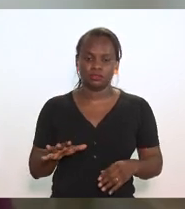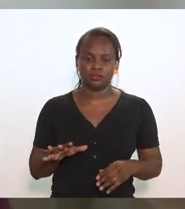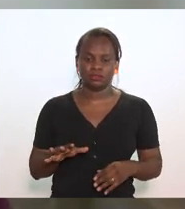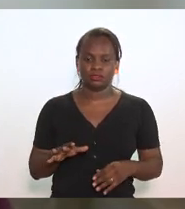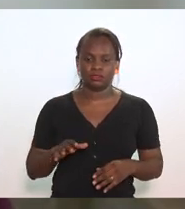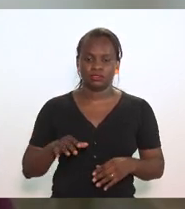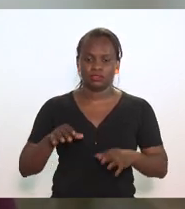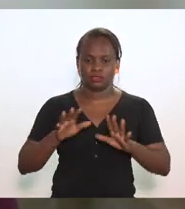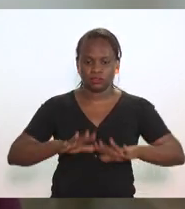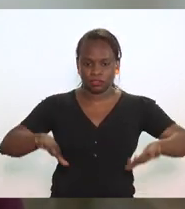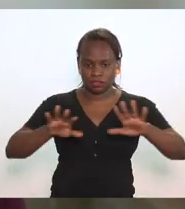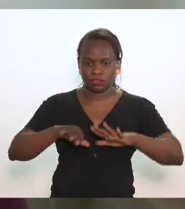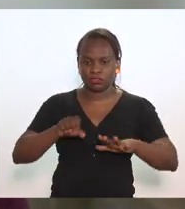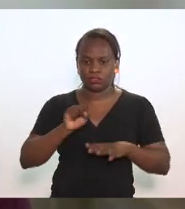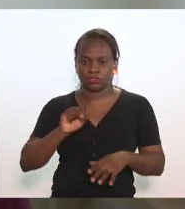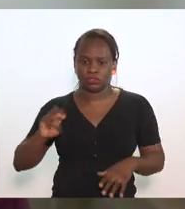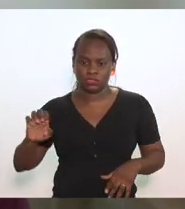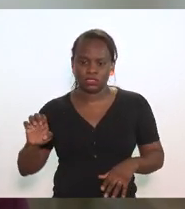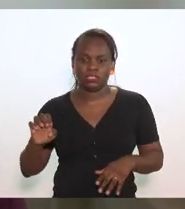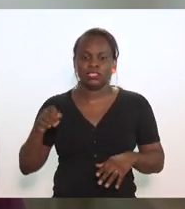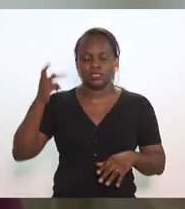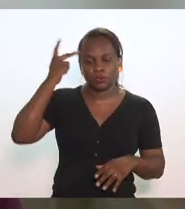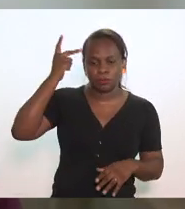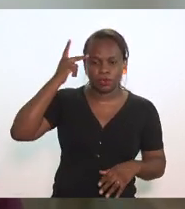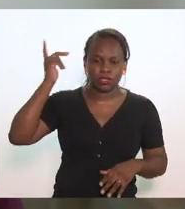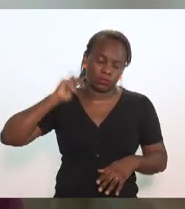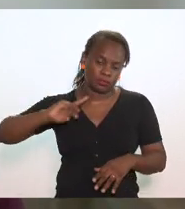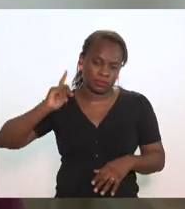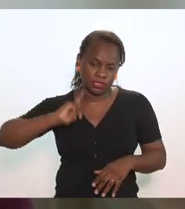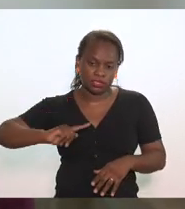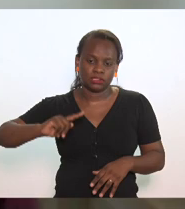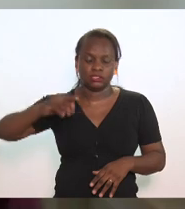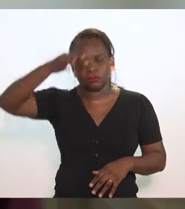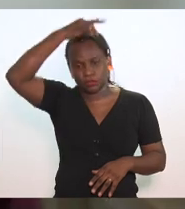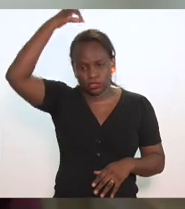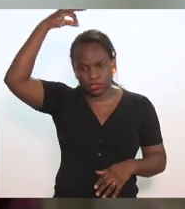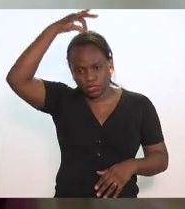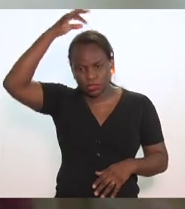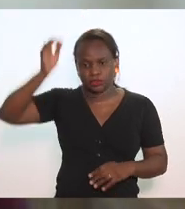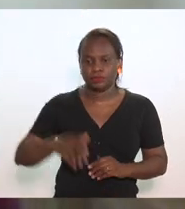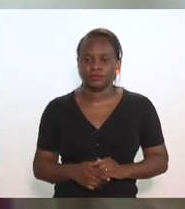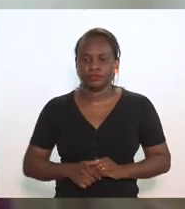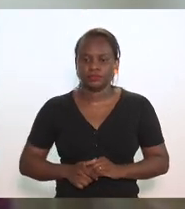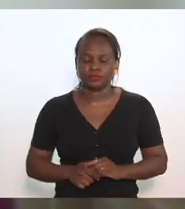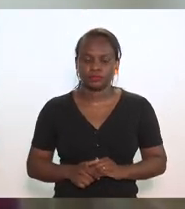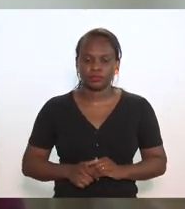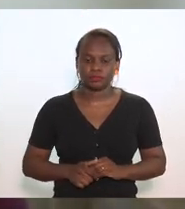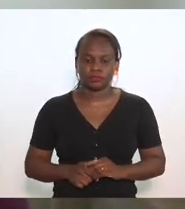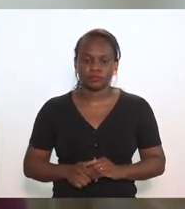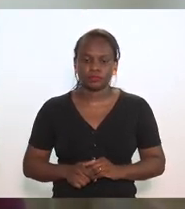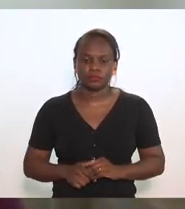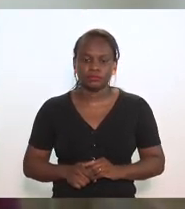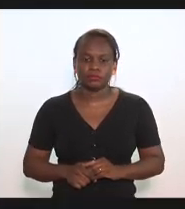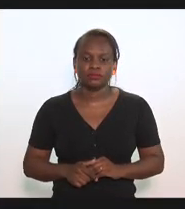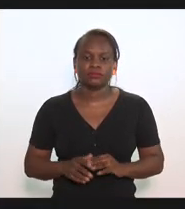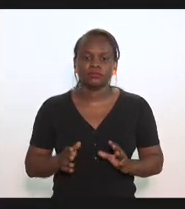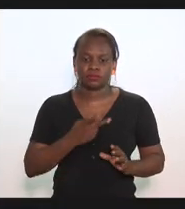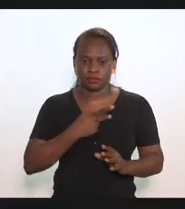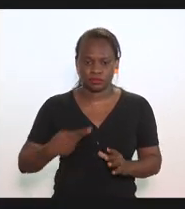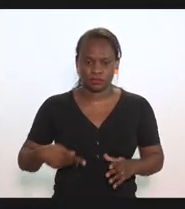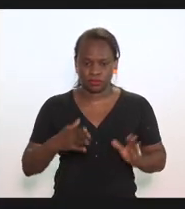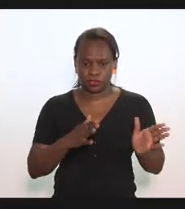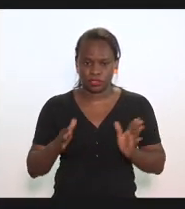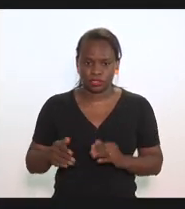da nossa região sudeste São Paulo Minas Gerais e Espírito Santo Presidente pela